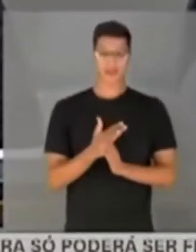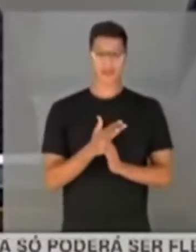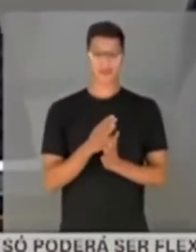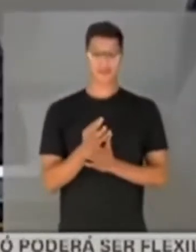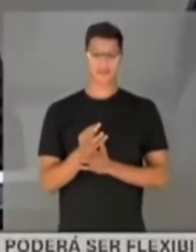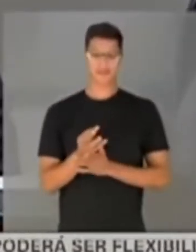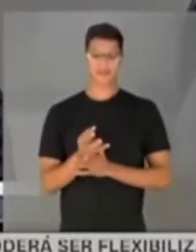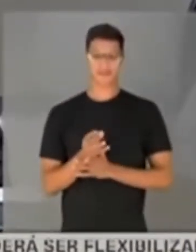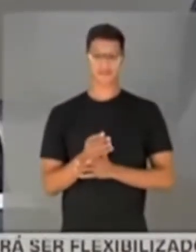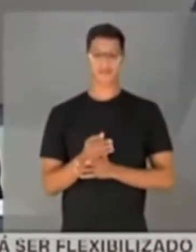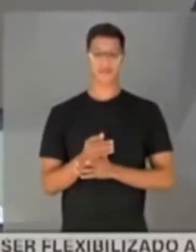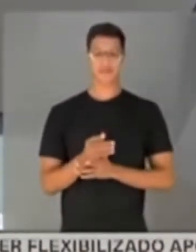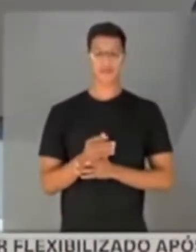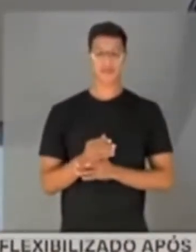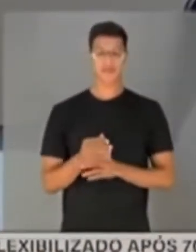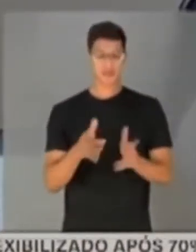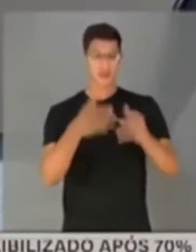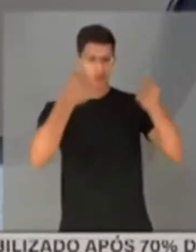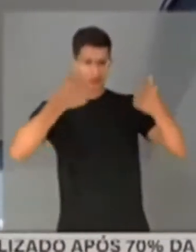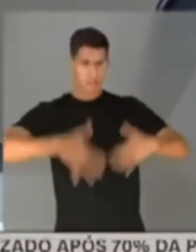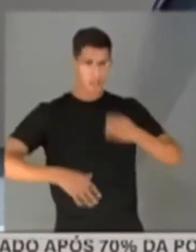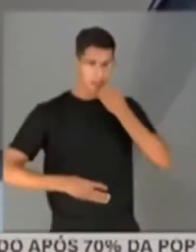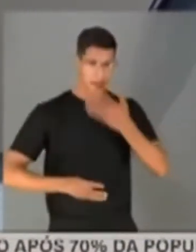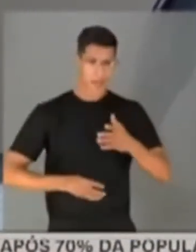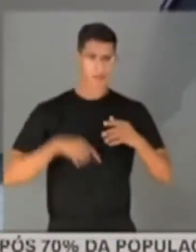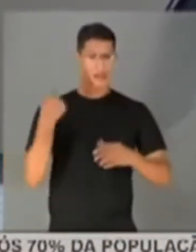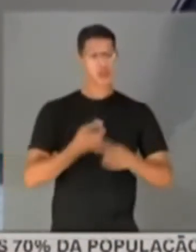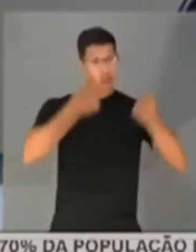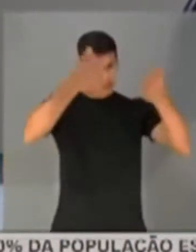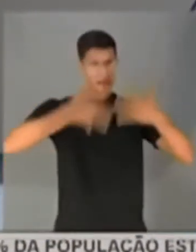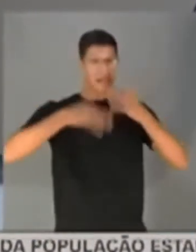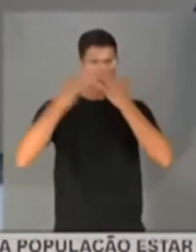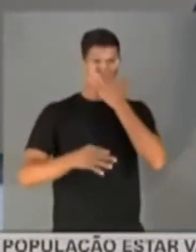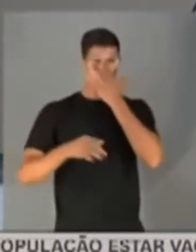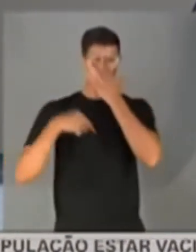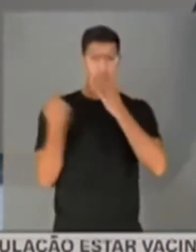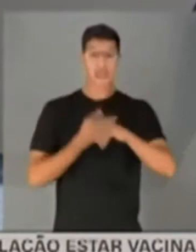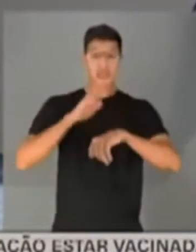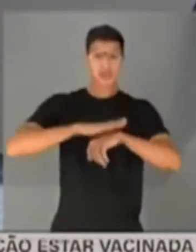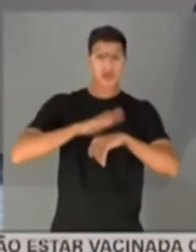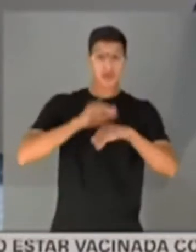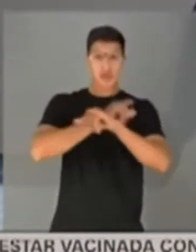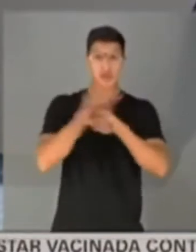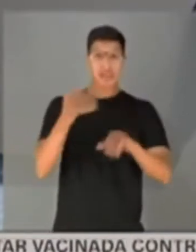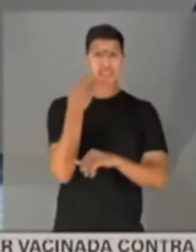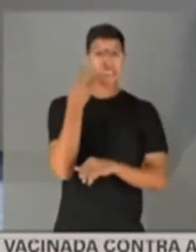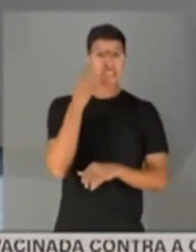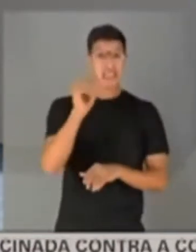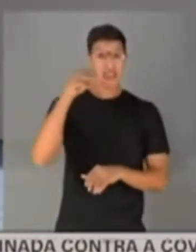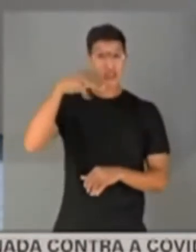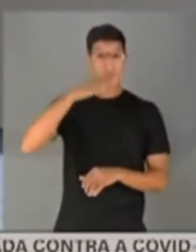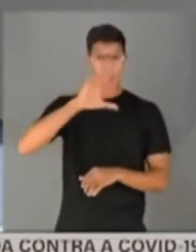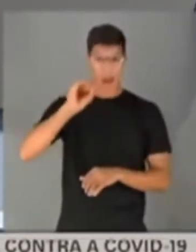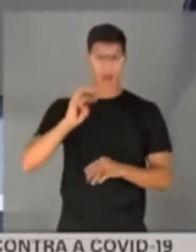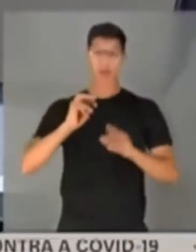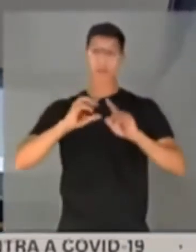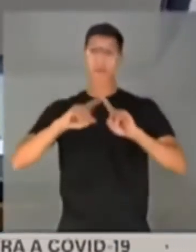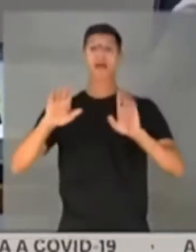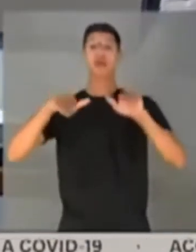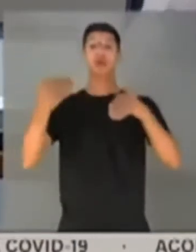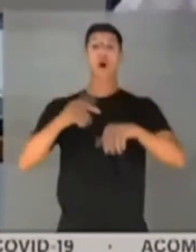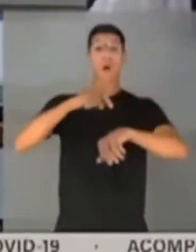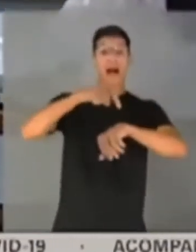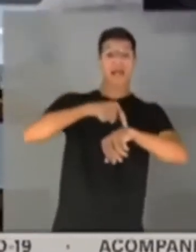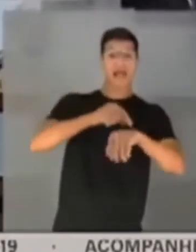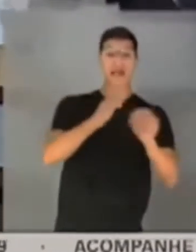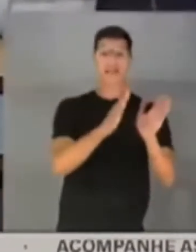A senhora só faz favor, para explicar bem para a gente, a senhora fez a notificação dia 30 de março, mas qual foi a